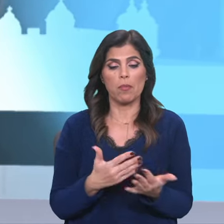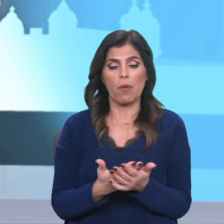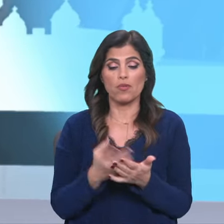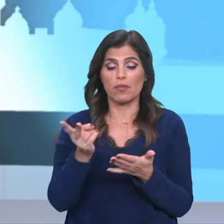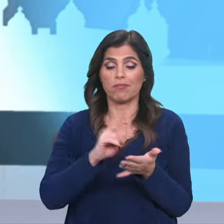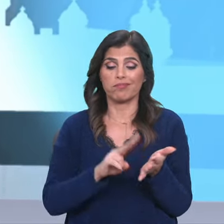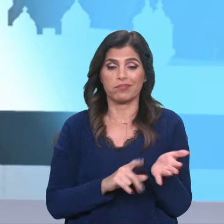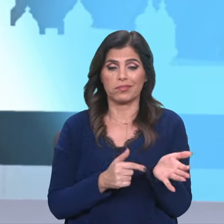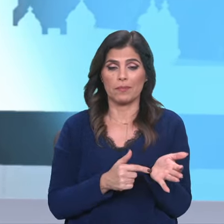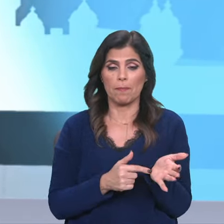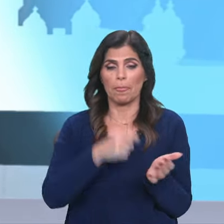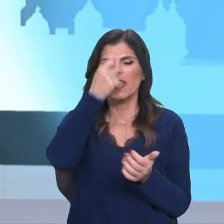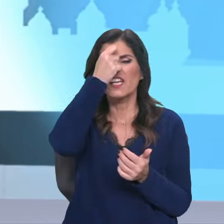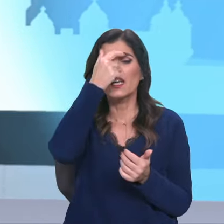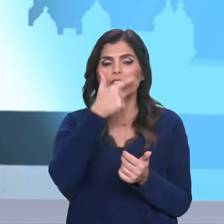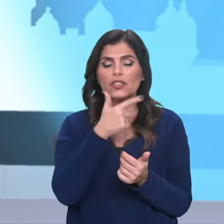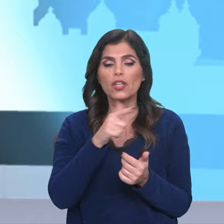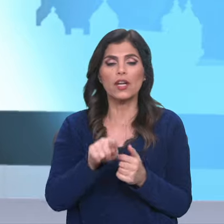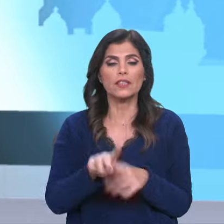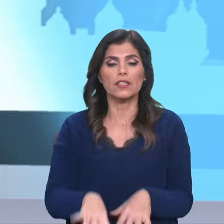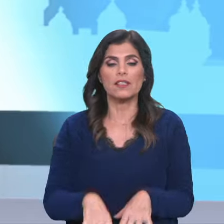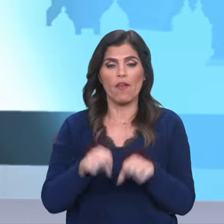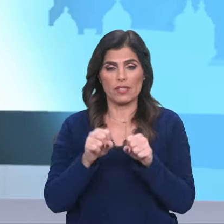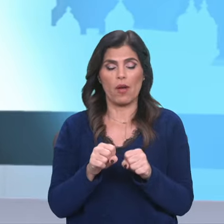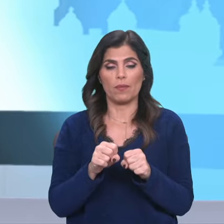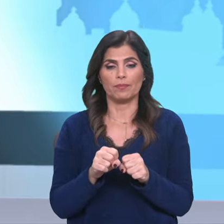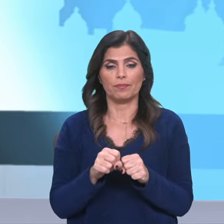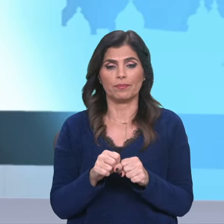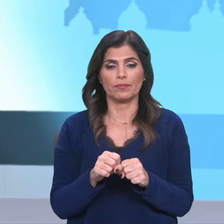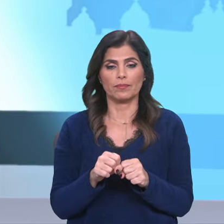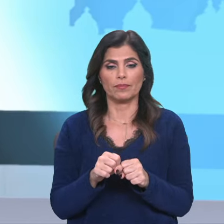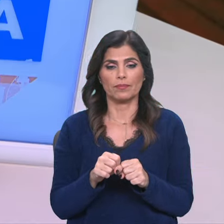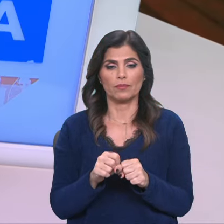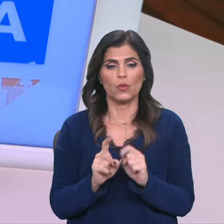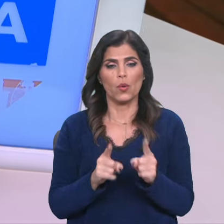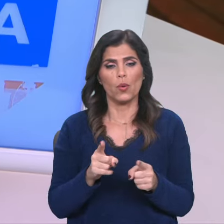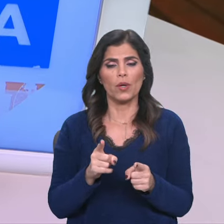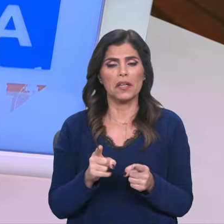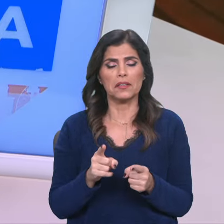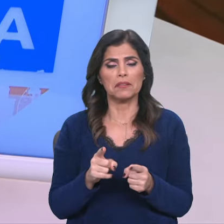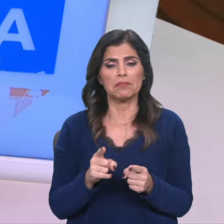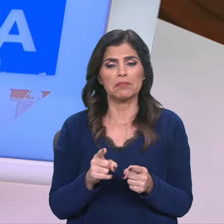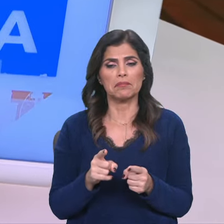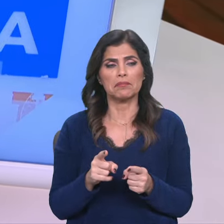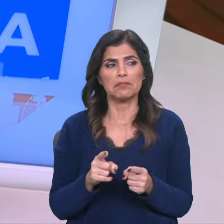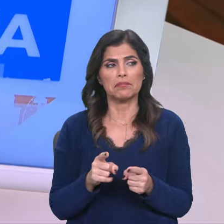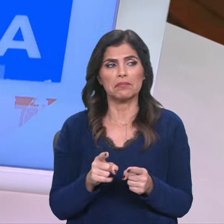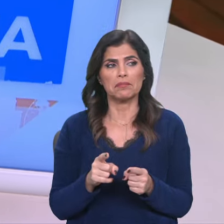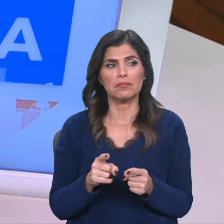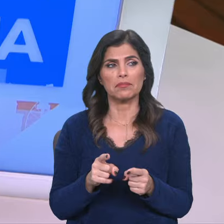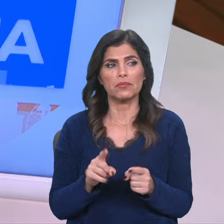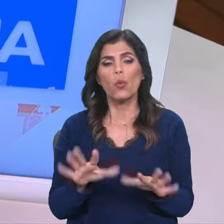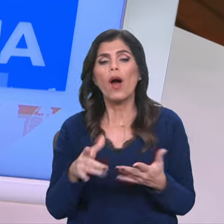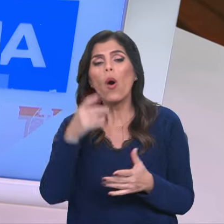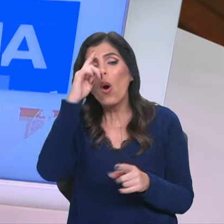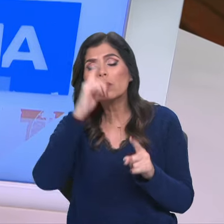E esta História da Salvação, o que é que pretende ser, de alguma forma, sei